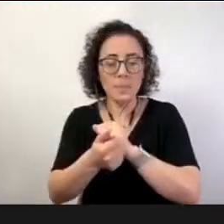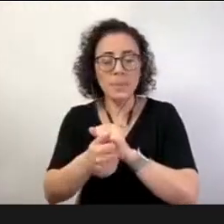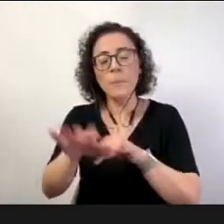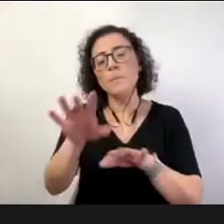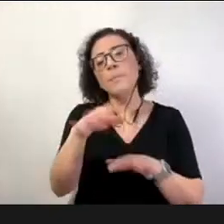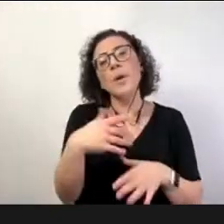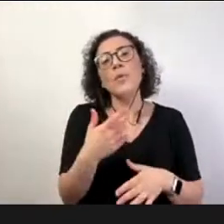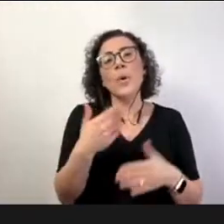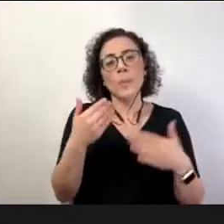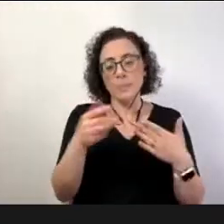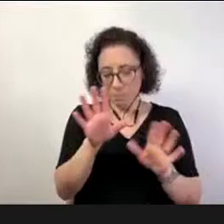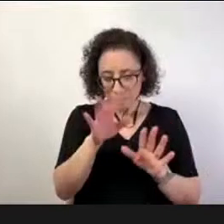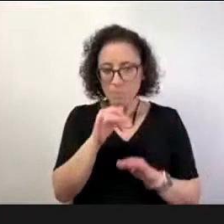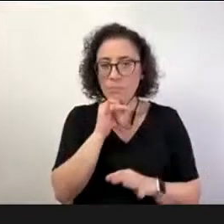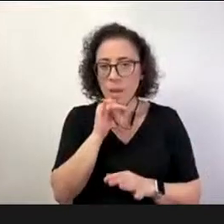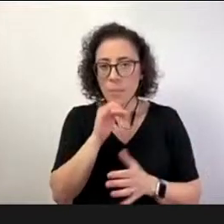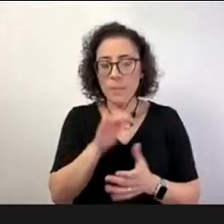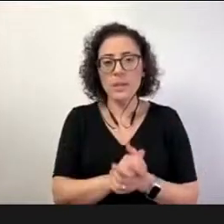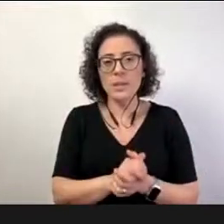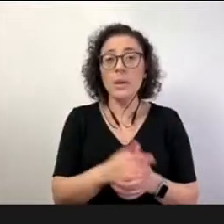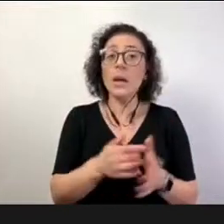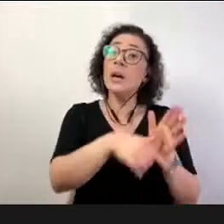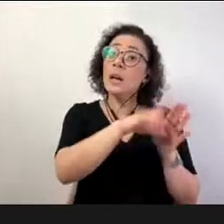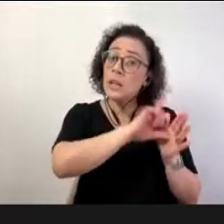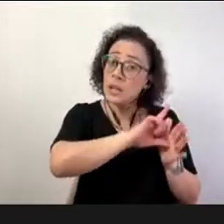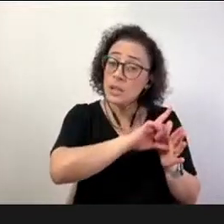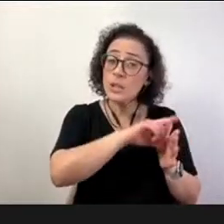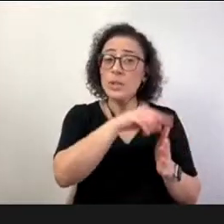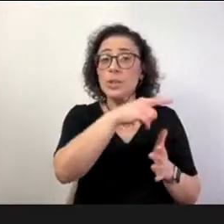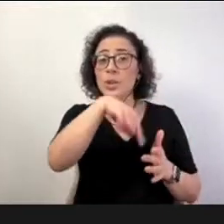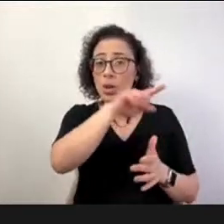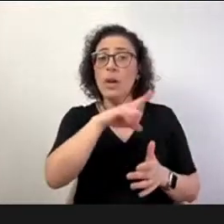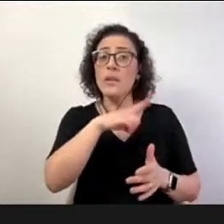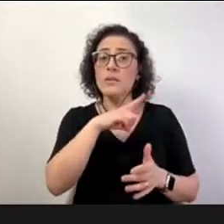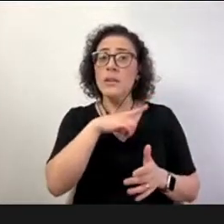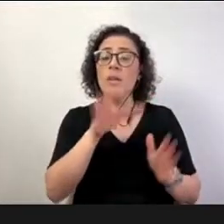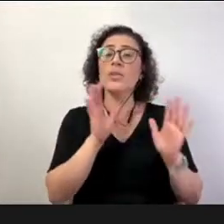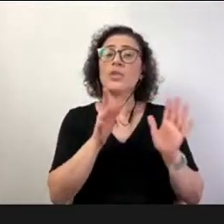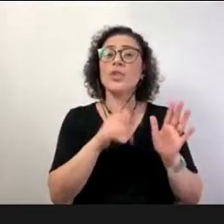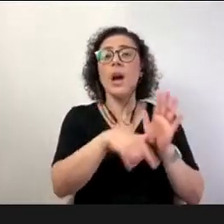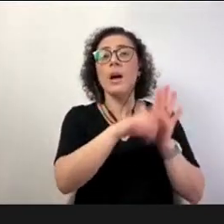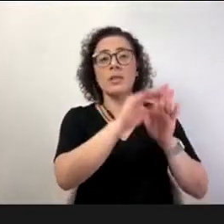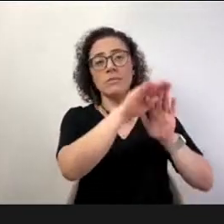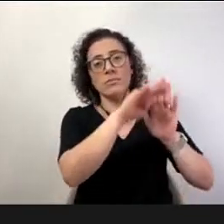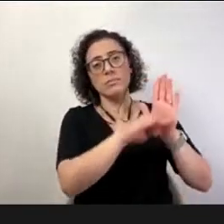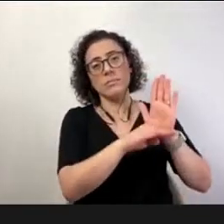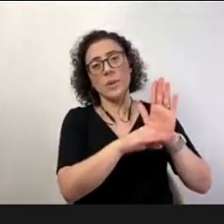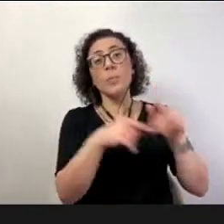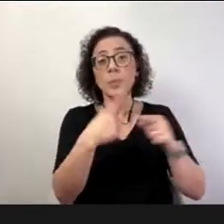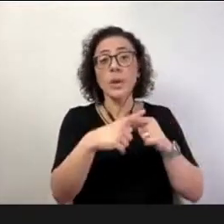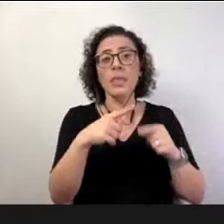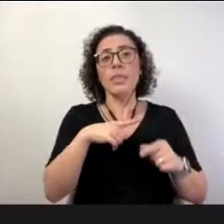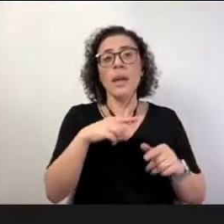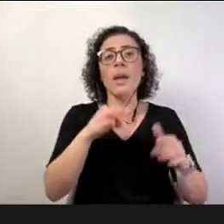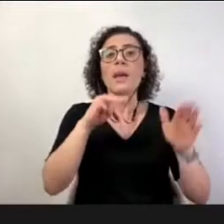a gente já tinha premissas para essa atuação docente usando metodologias ativas